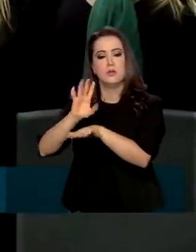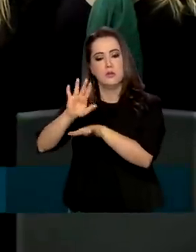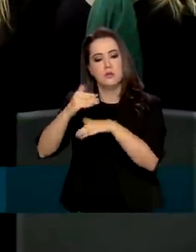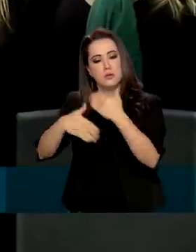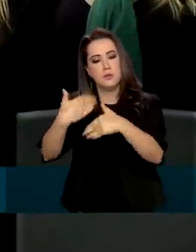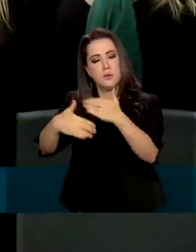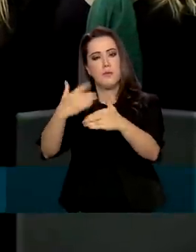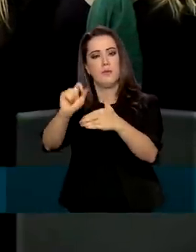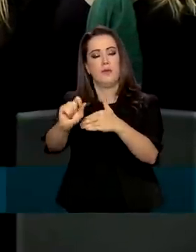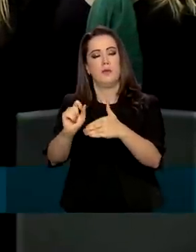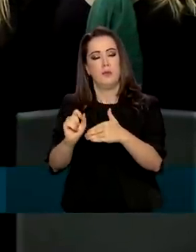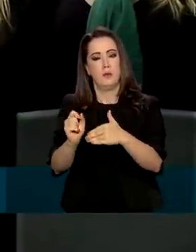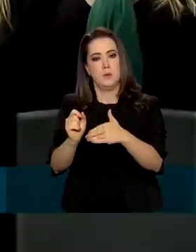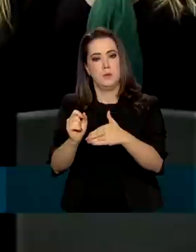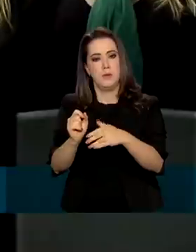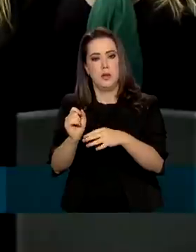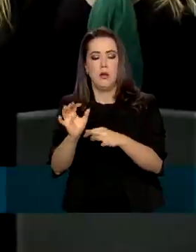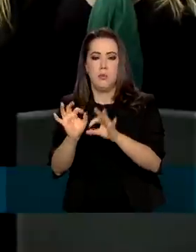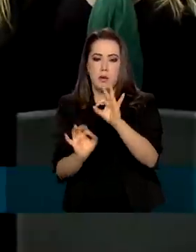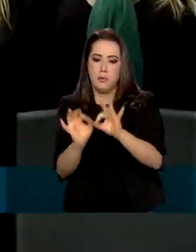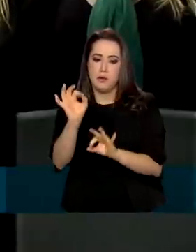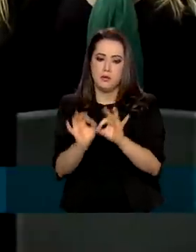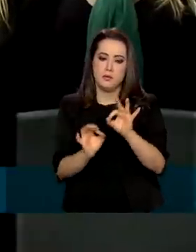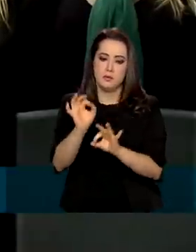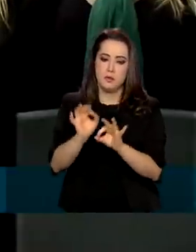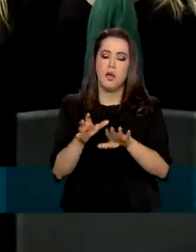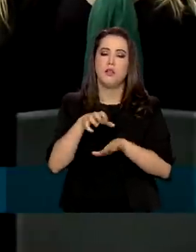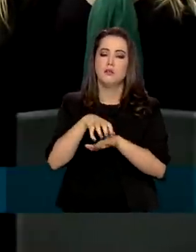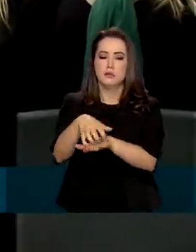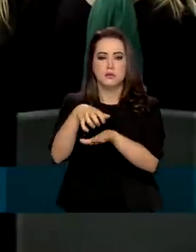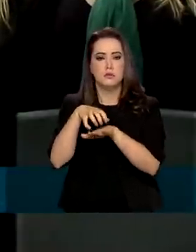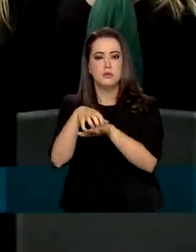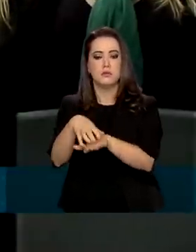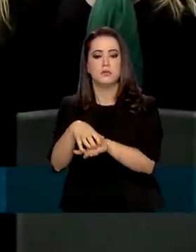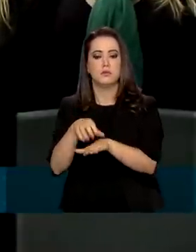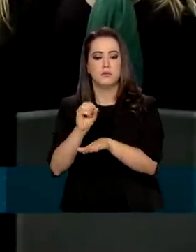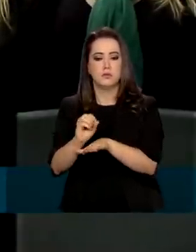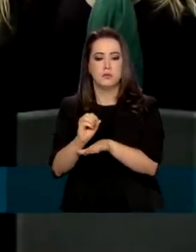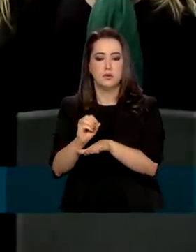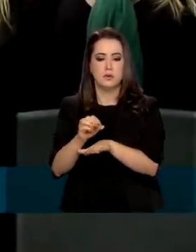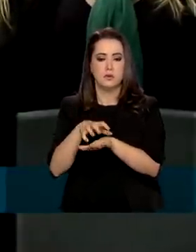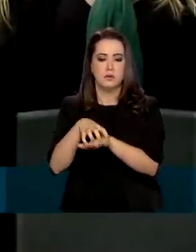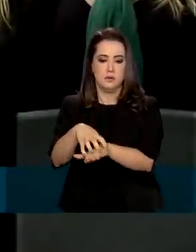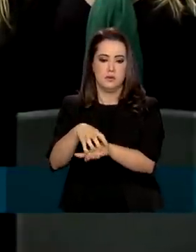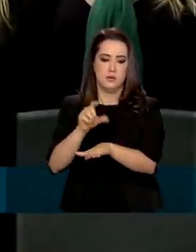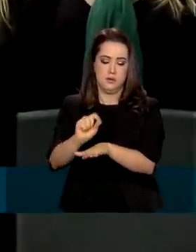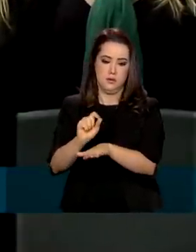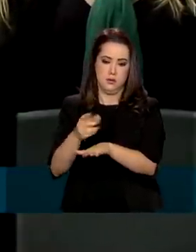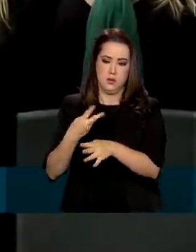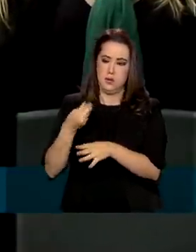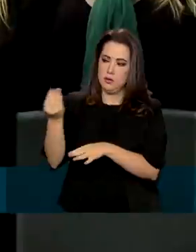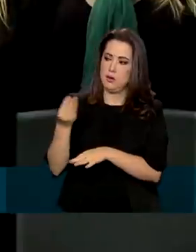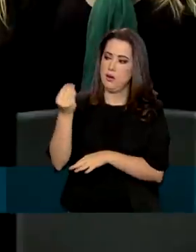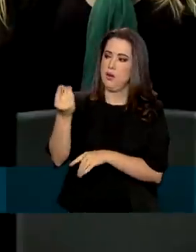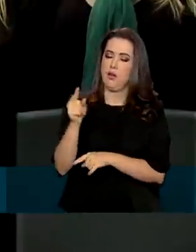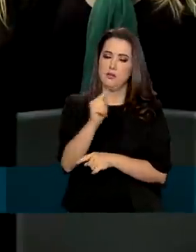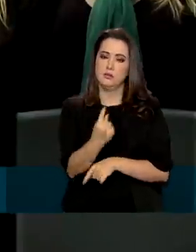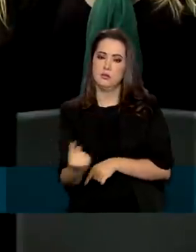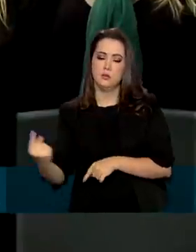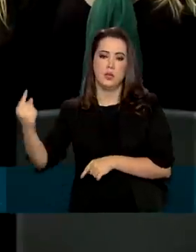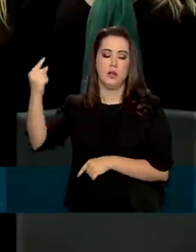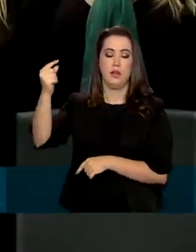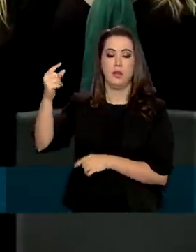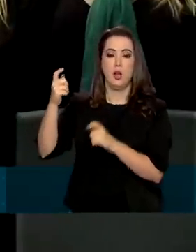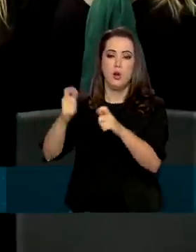manusear, transportar e entregar em cada ponto